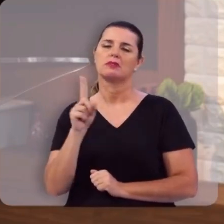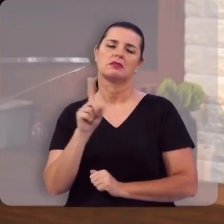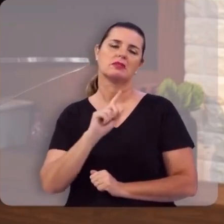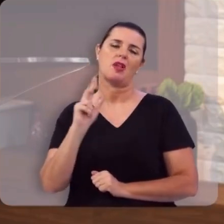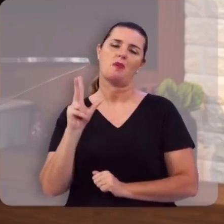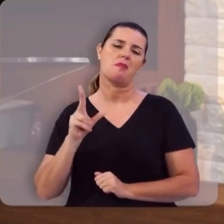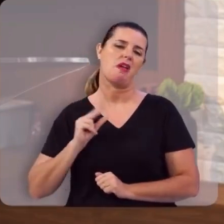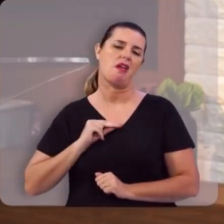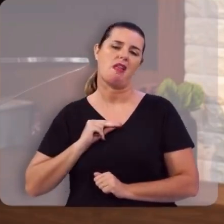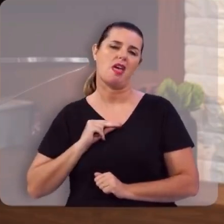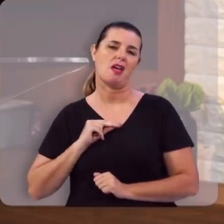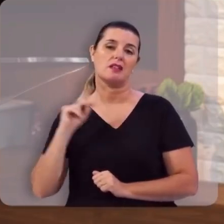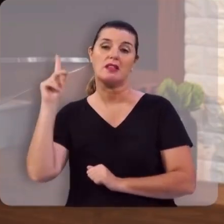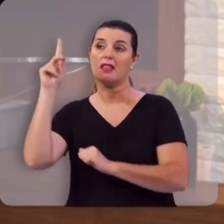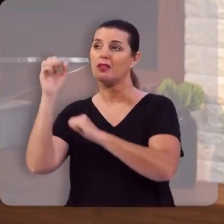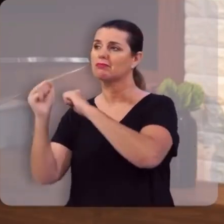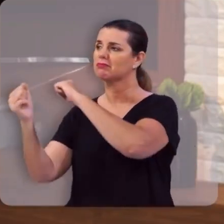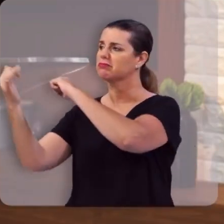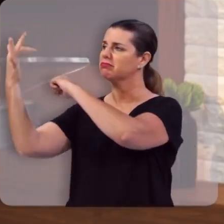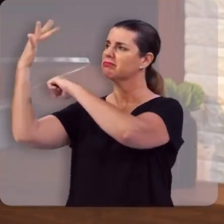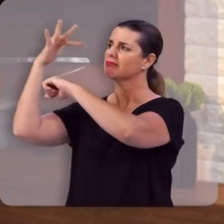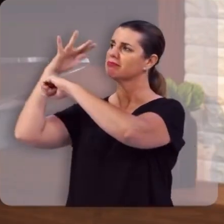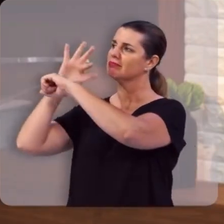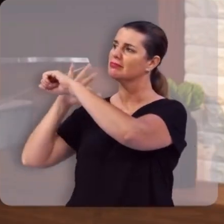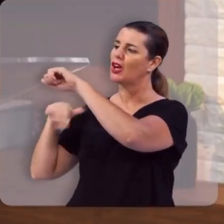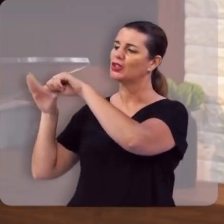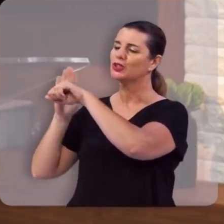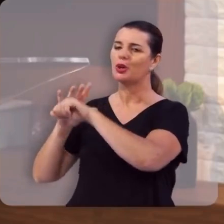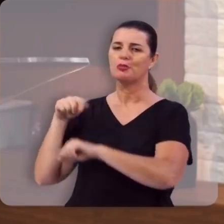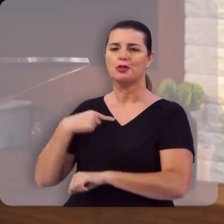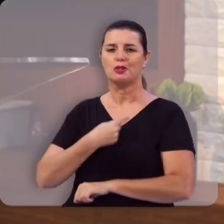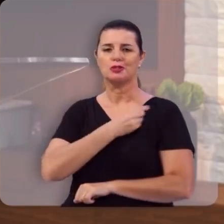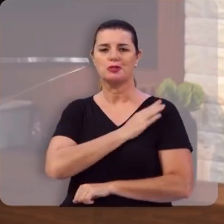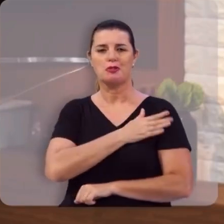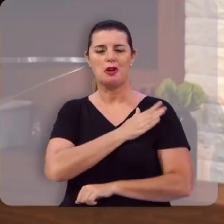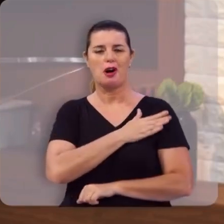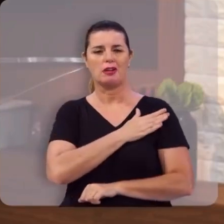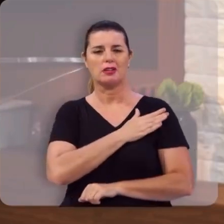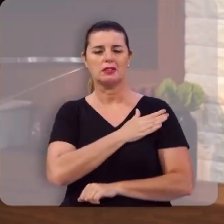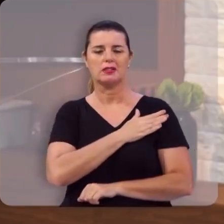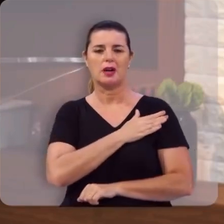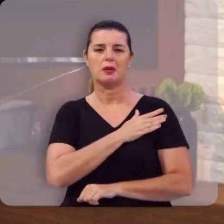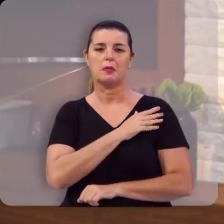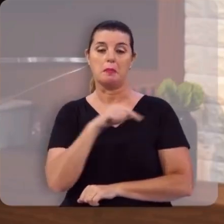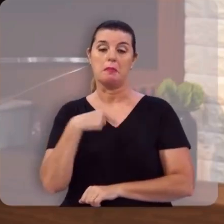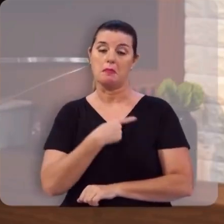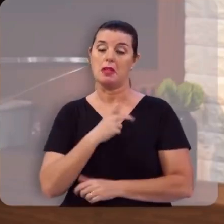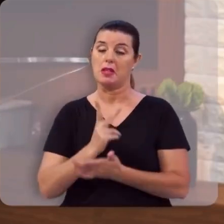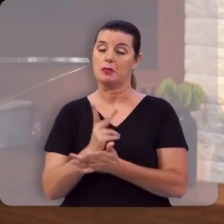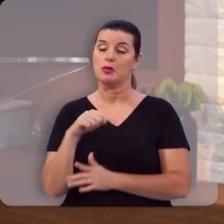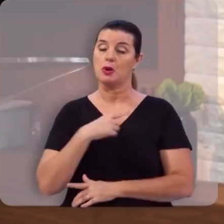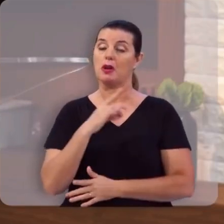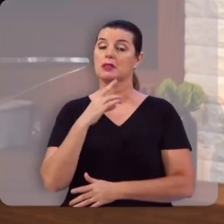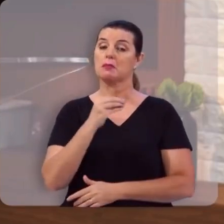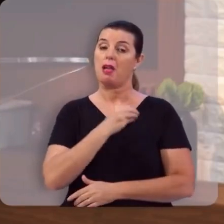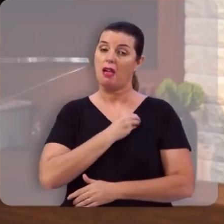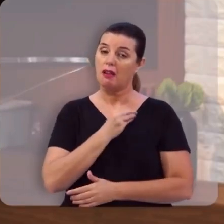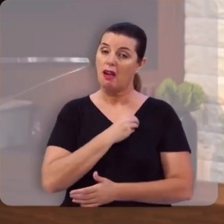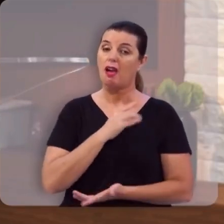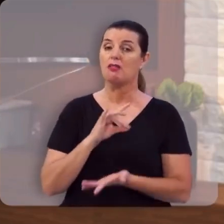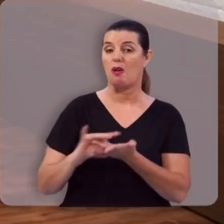imerecido, Deus derrama o amor dele no nosso coração, apesar de nós sermos pecadores inimigos dele,